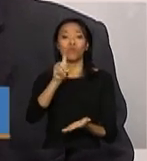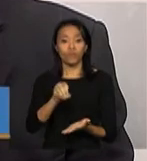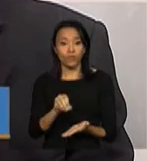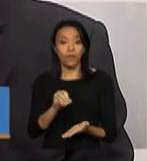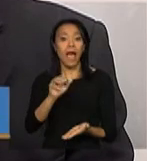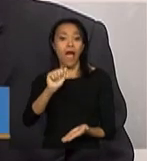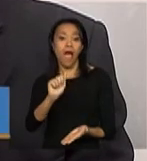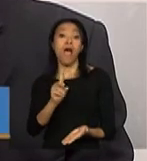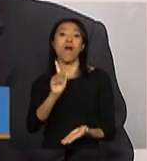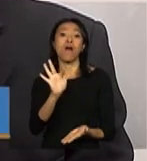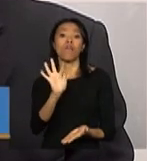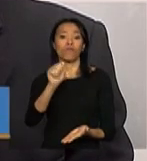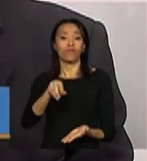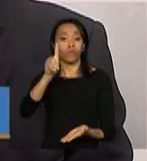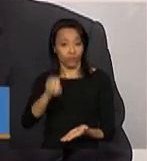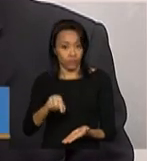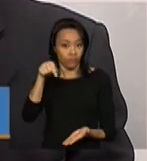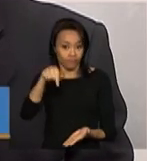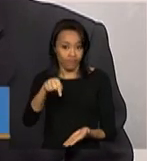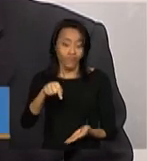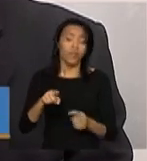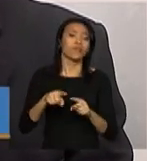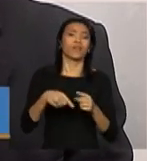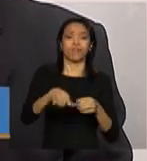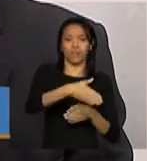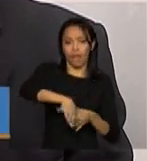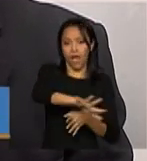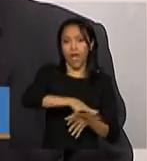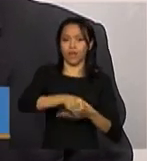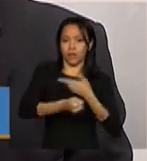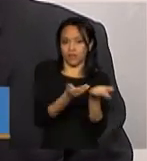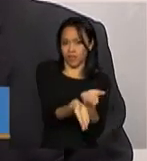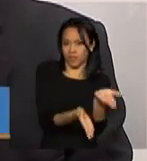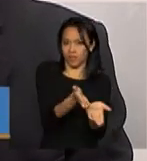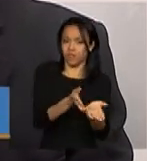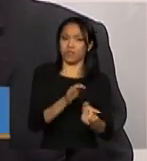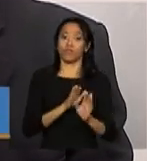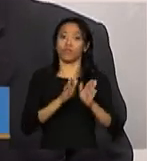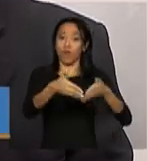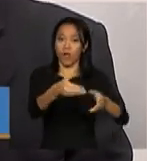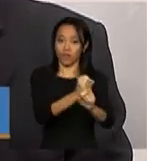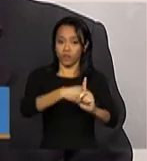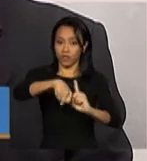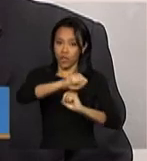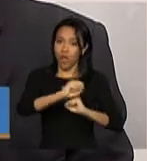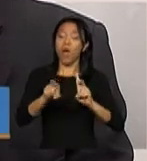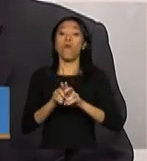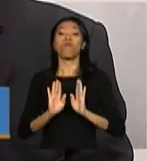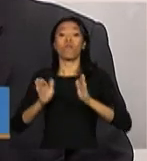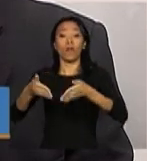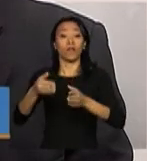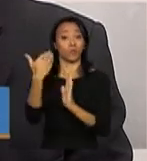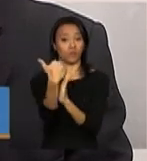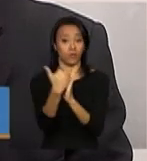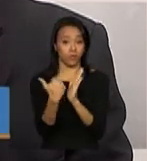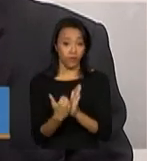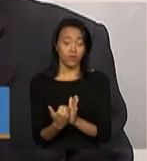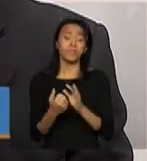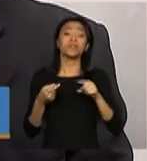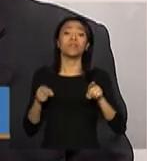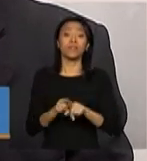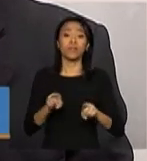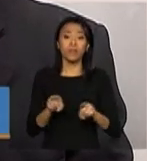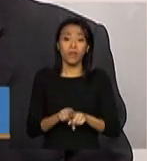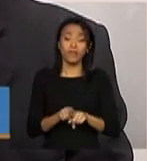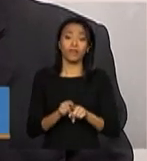tanto para os serviços socioassistenciais, para os programas e também para os